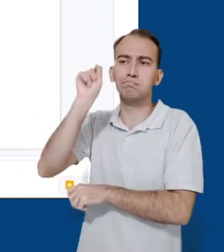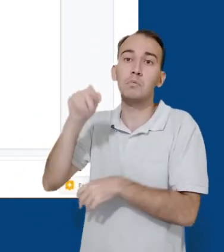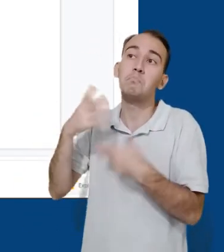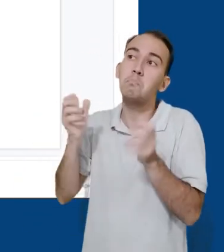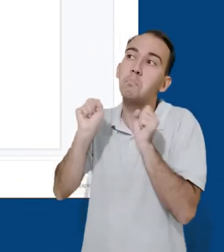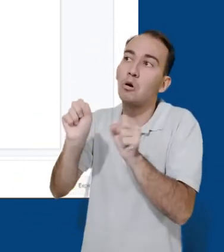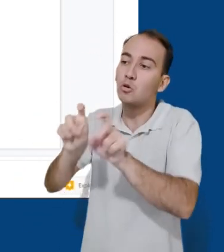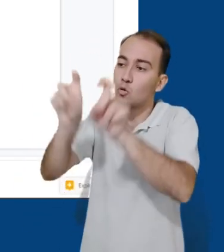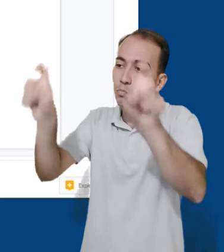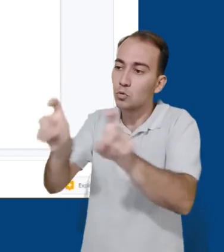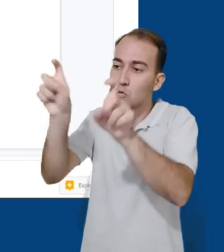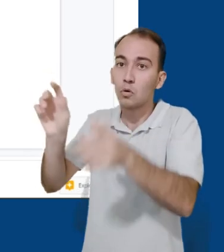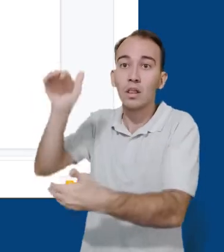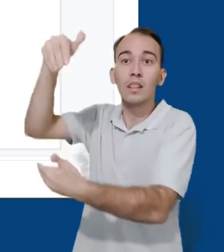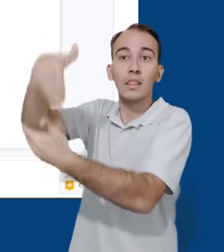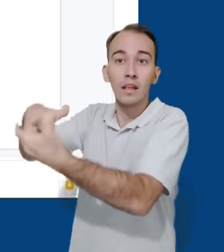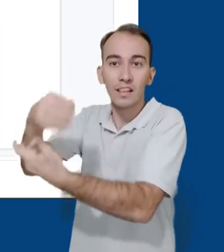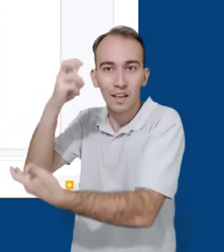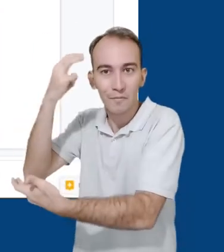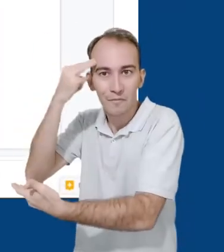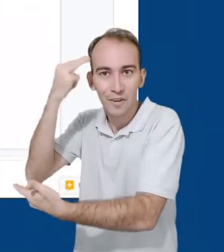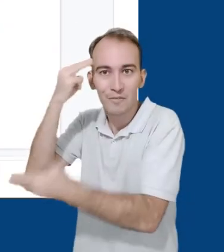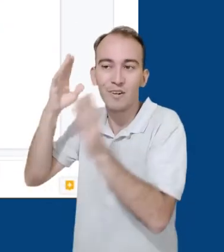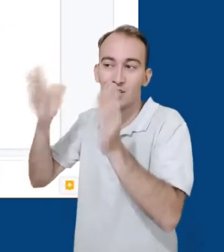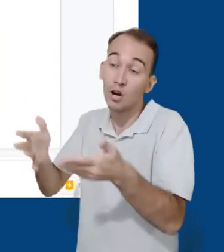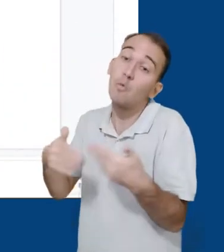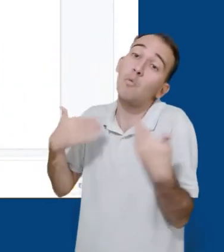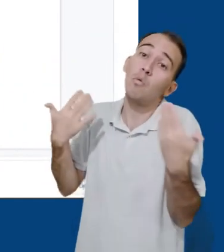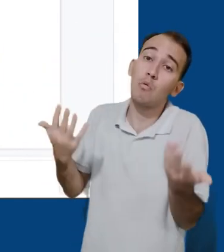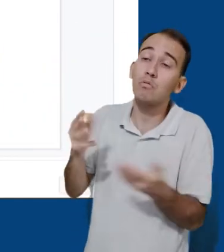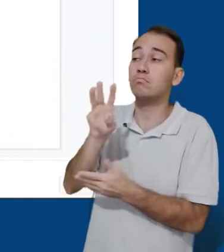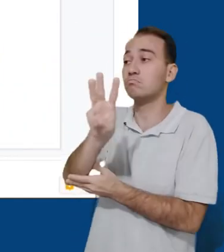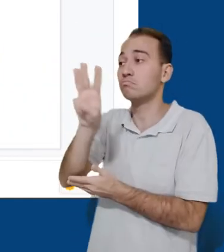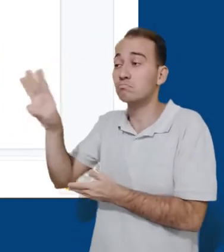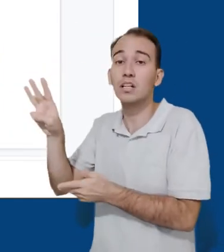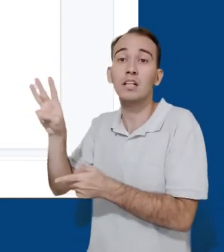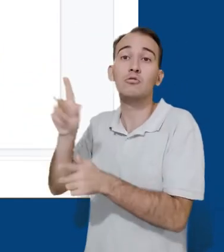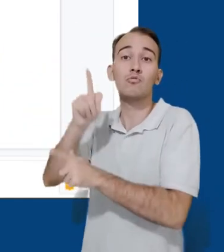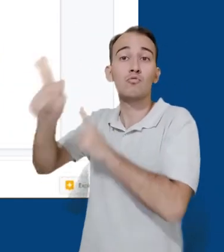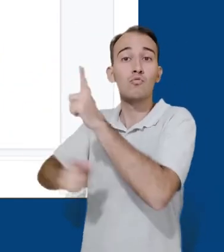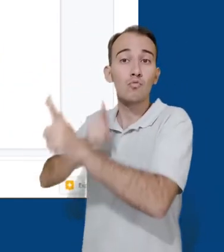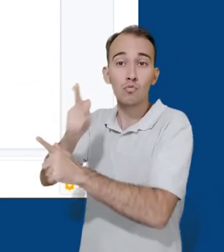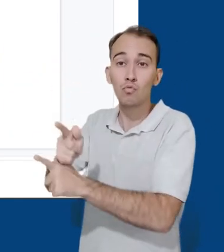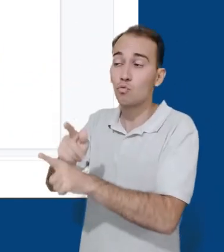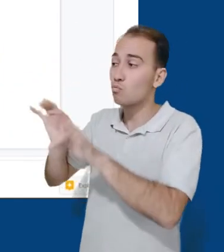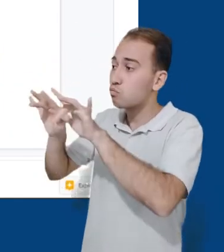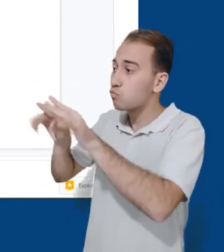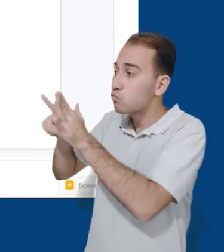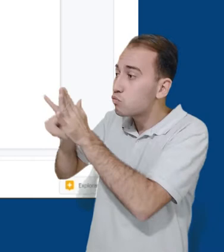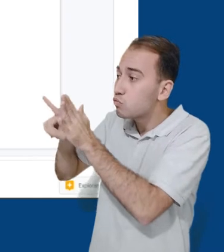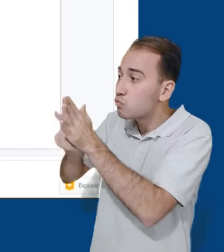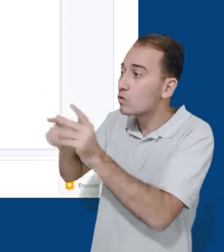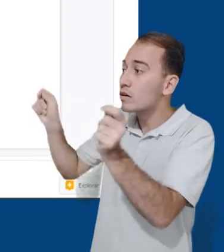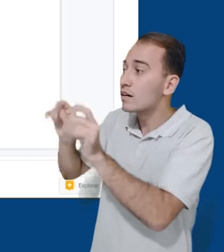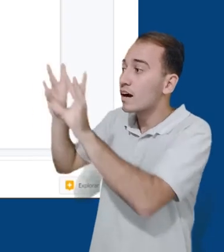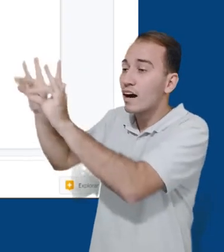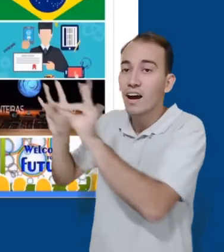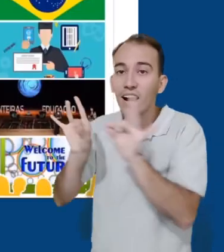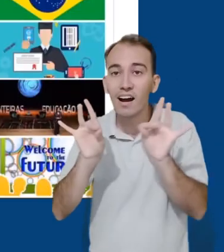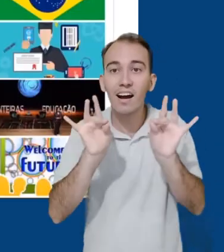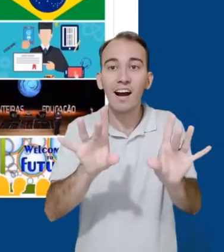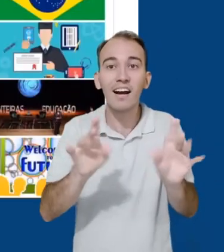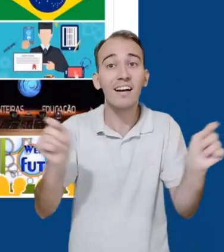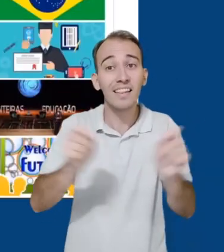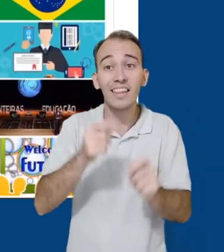clicamos, podemos escolher entre imagens do nosso computador e também por meio de uma pesquisa feita no Google.